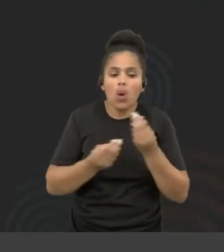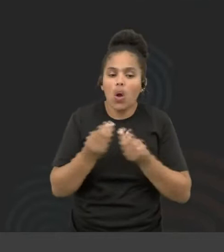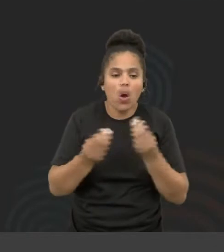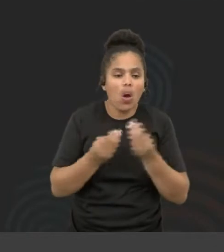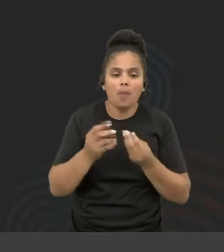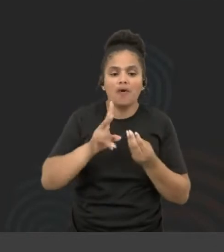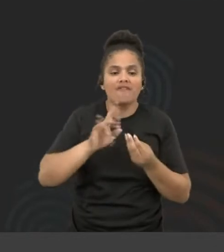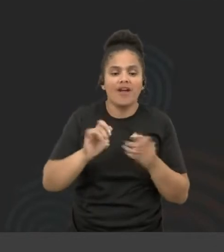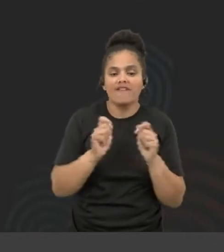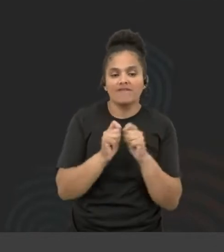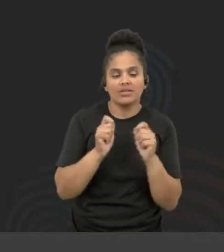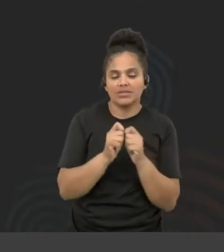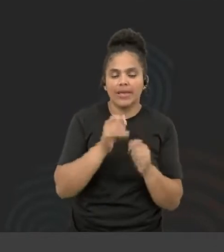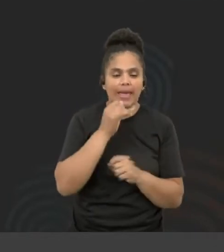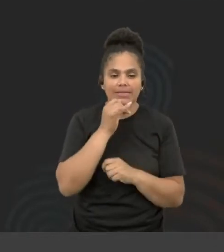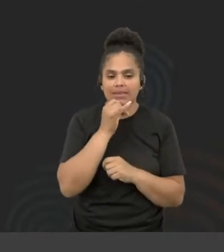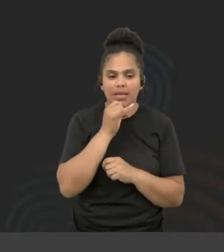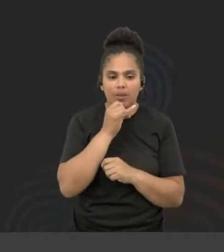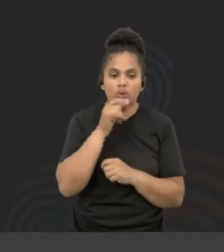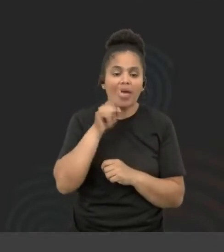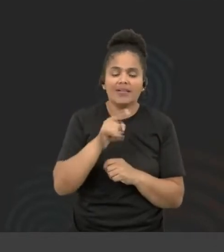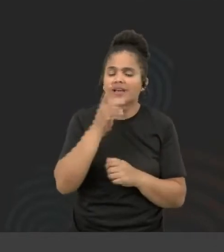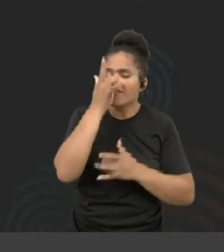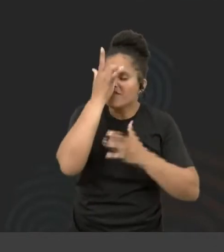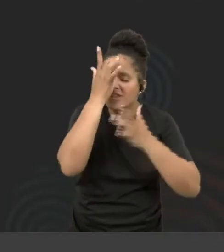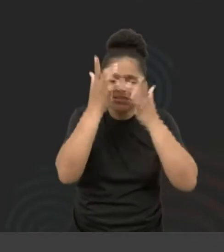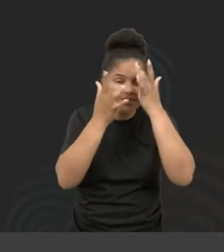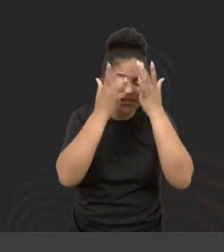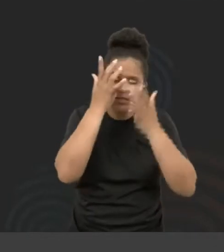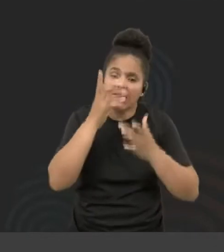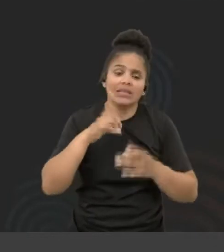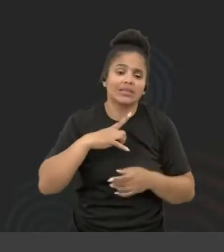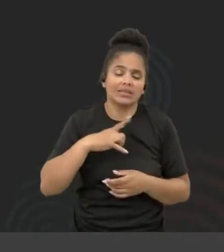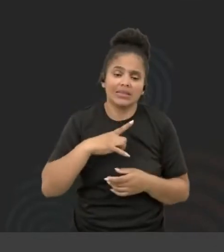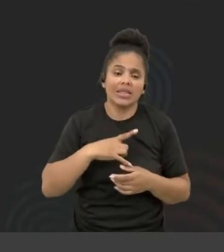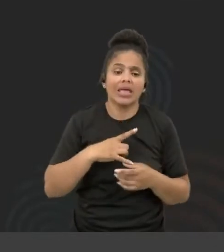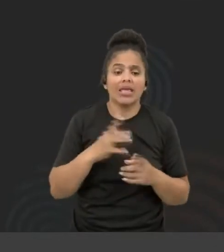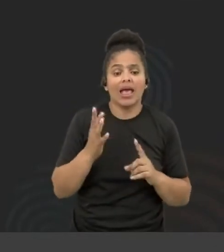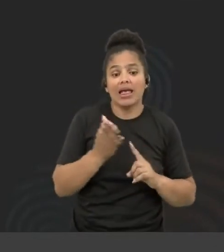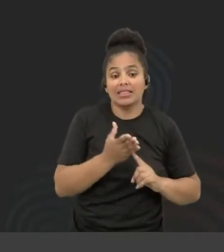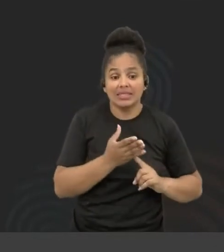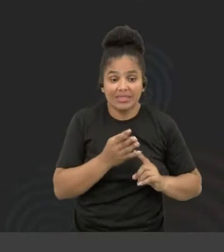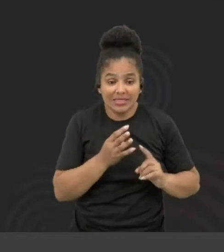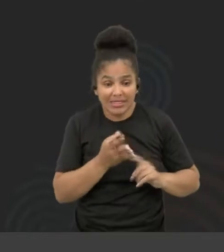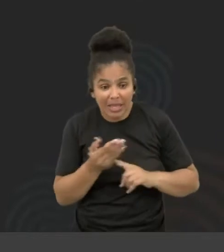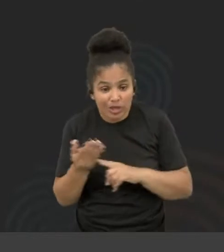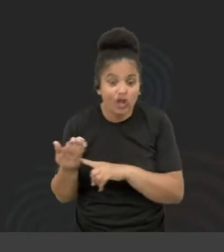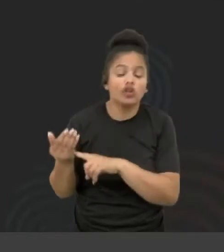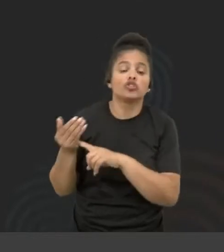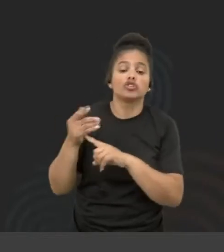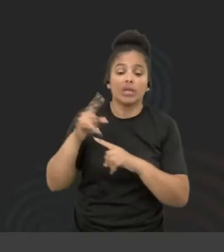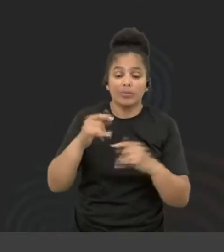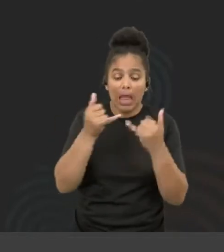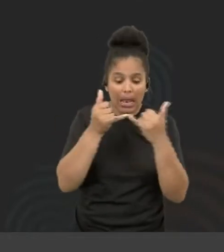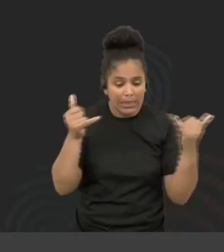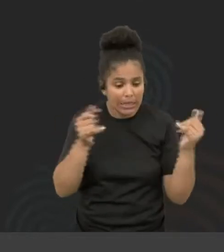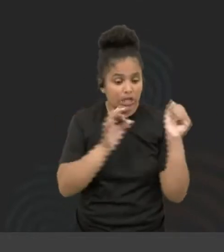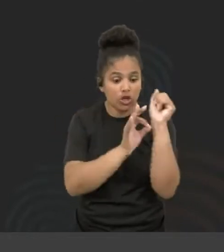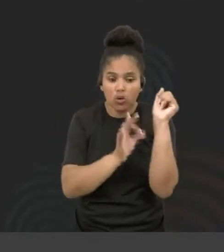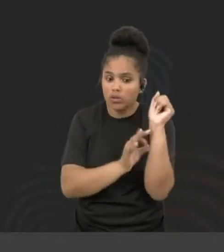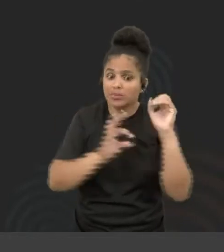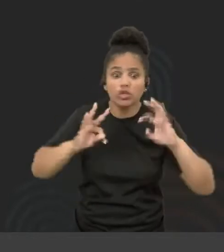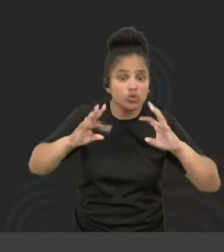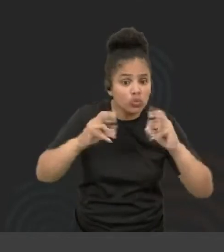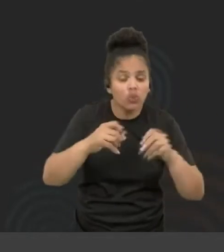essa facilidade que a gente tem, as tecnologias, as linhas de código, para que todo mundo tenha